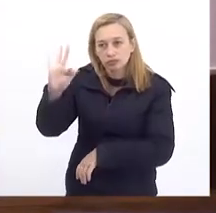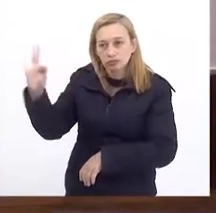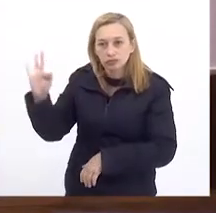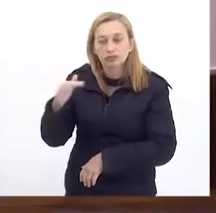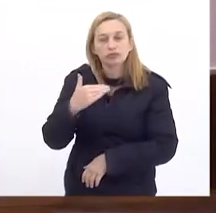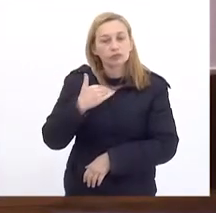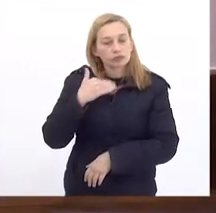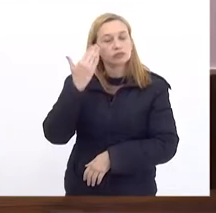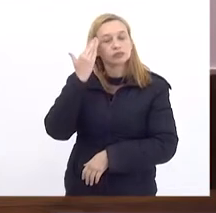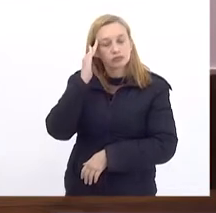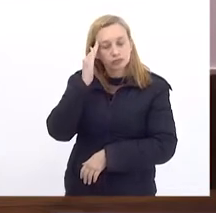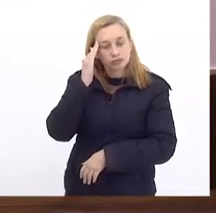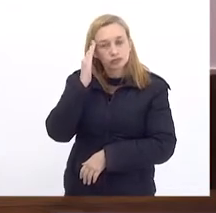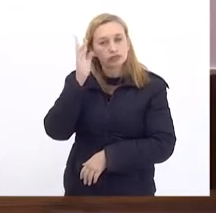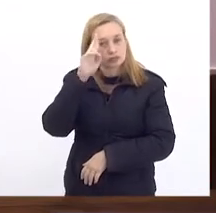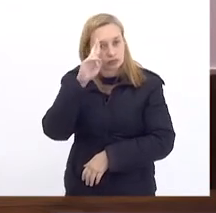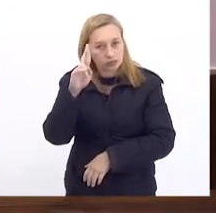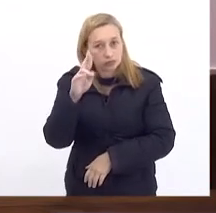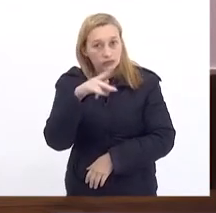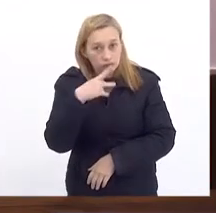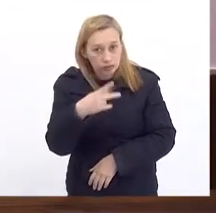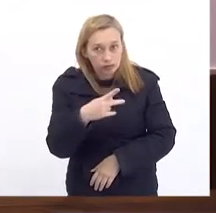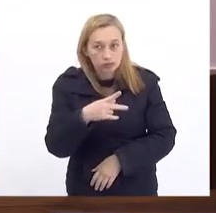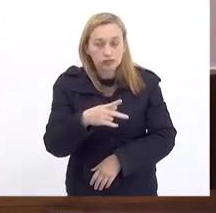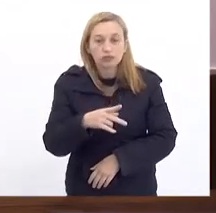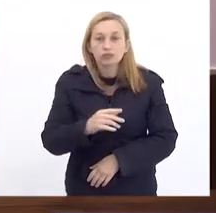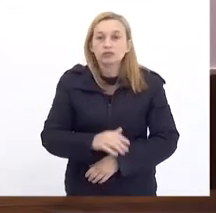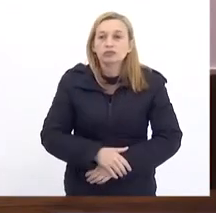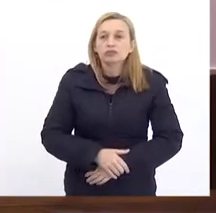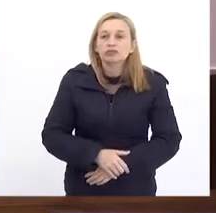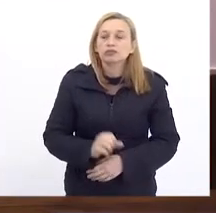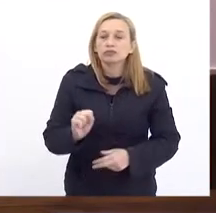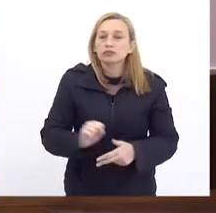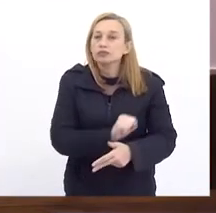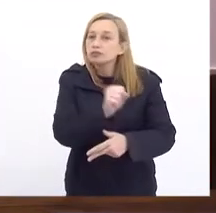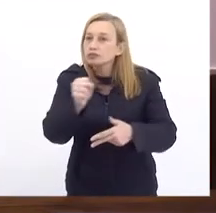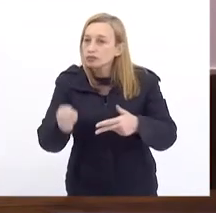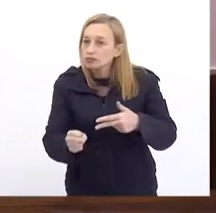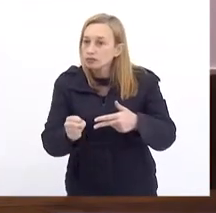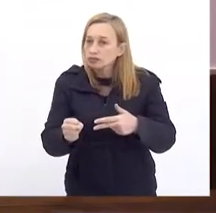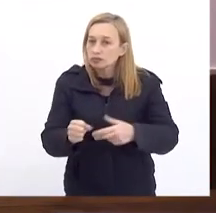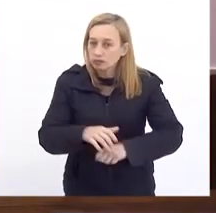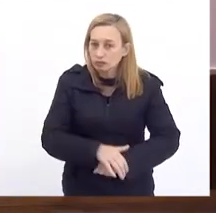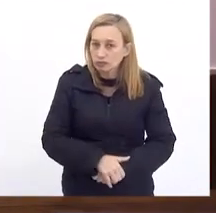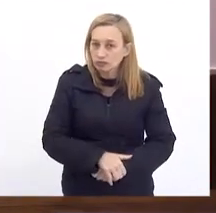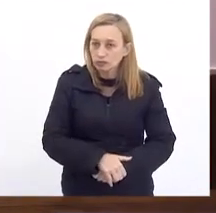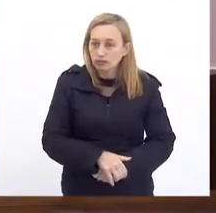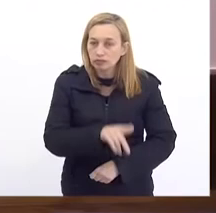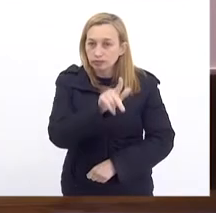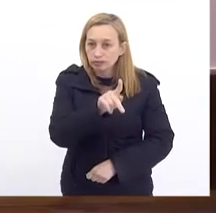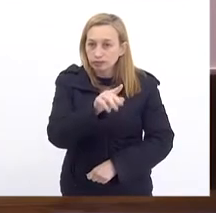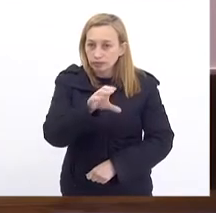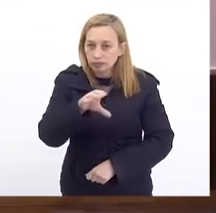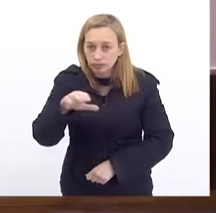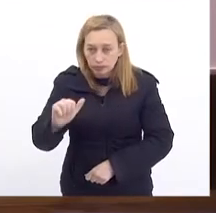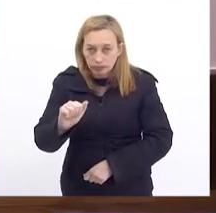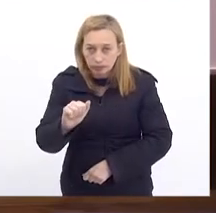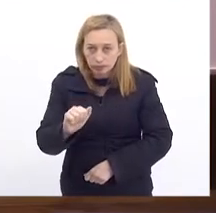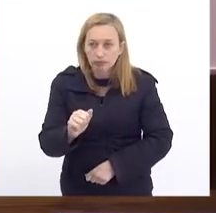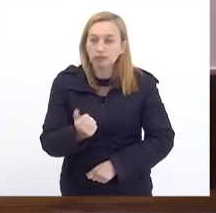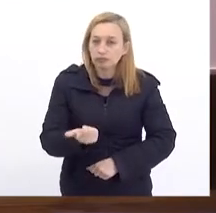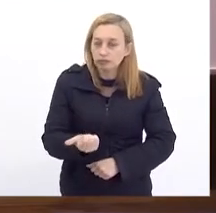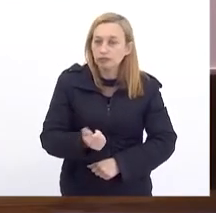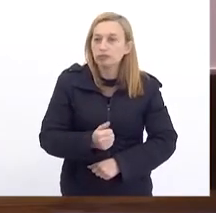entendi O que Vossa Excelência Está colocando Que como Os poderes Preveram IPCA Nas suas Projeções